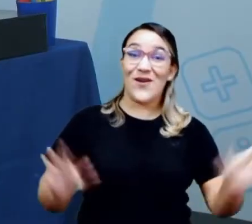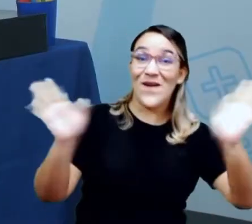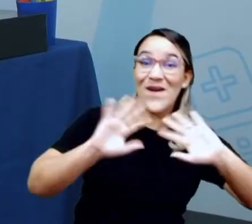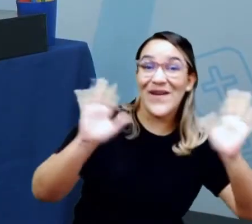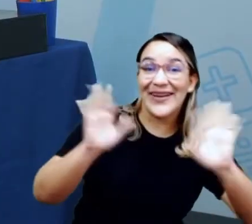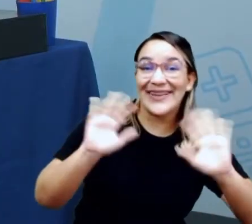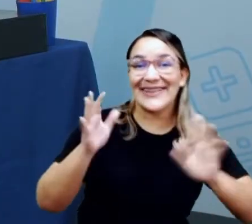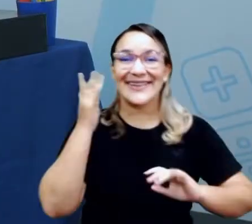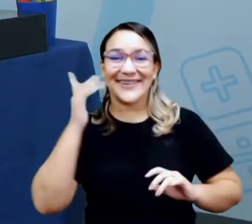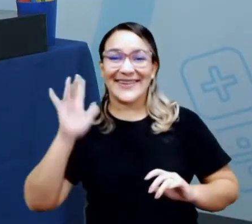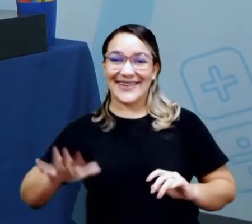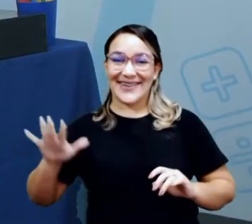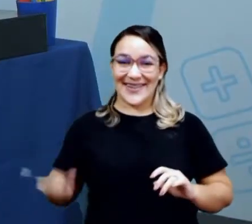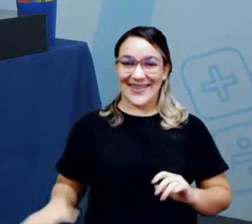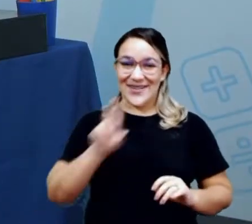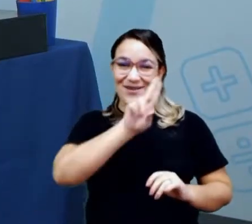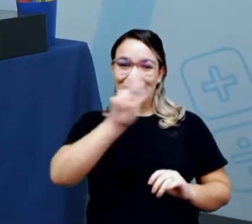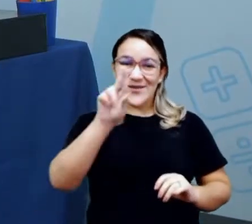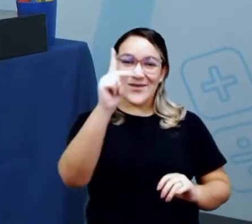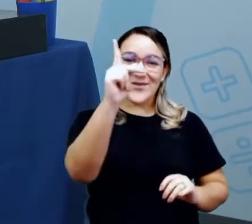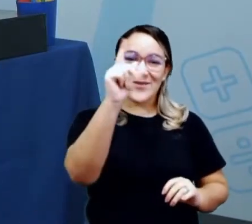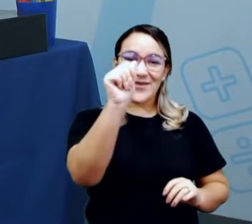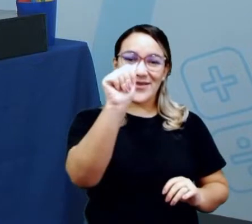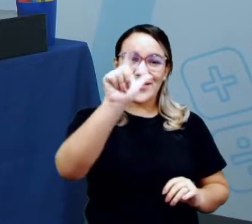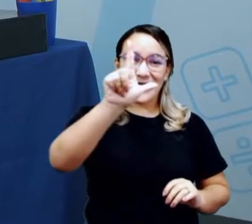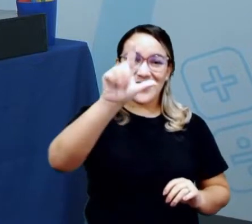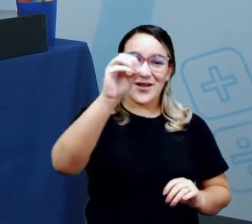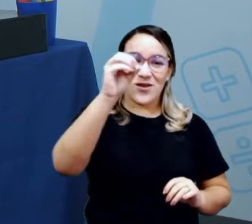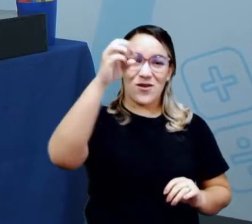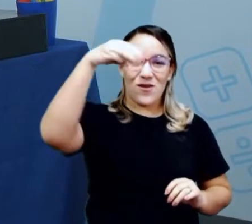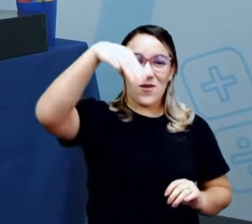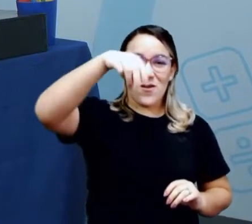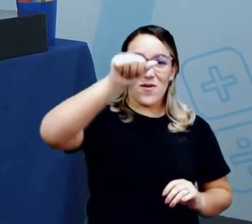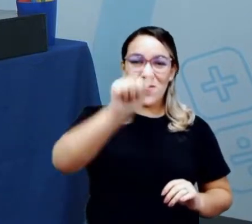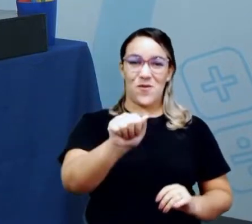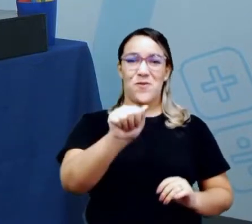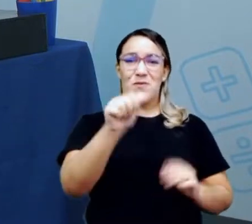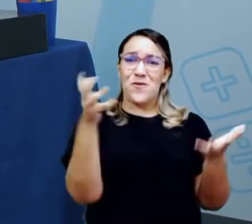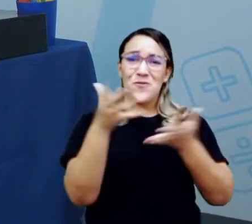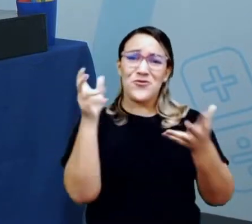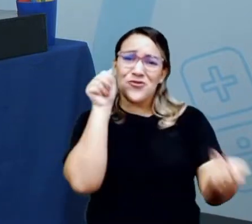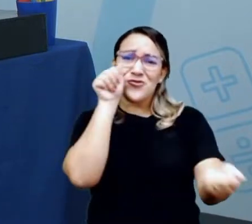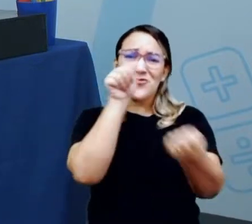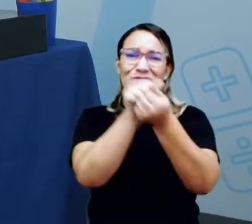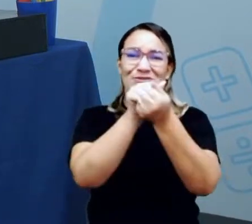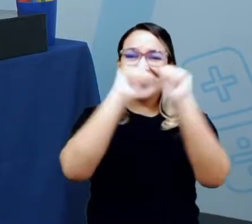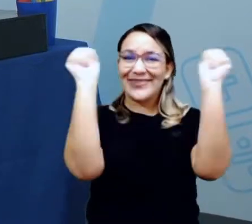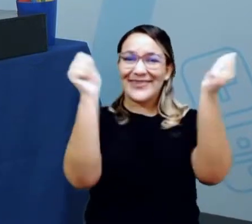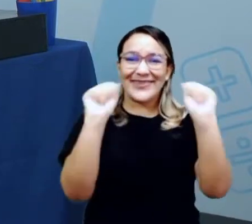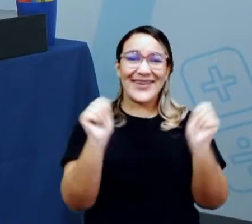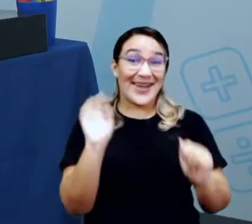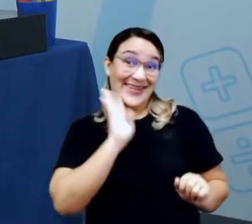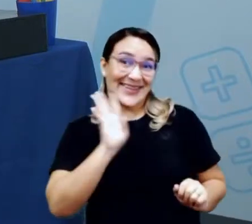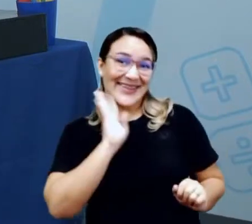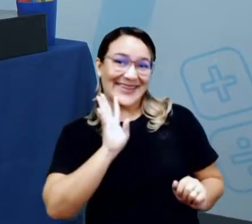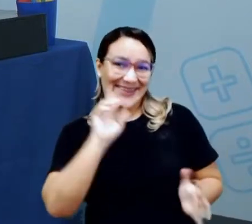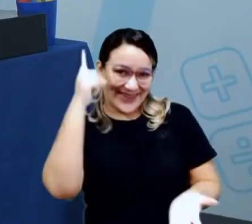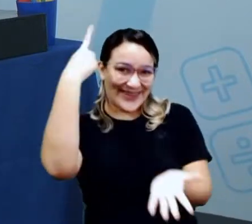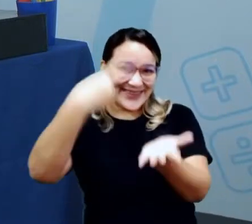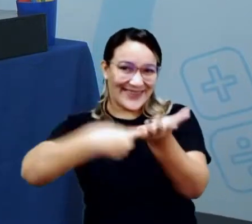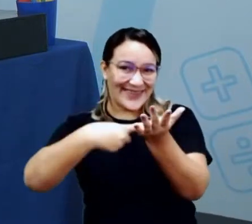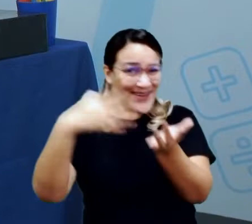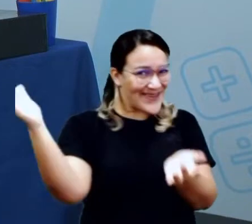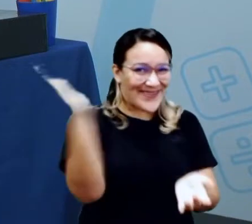Olá, crianças! Meu nome é Paloma Santos e hoje eu estarei aqui com vocês para a gente fazer uma arte bem legal. Combinado?